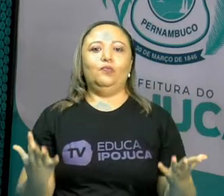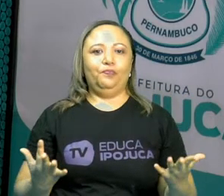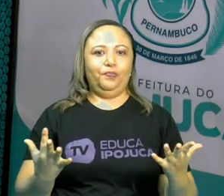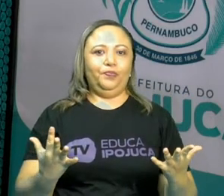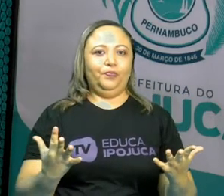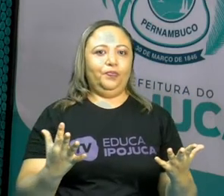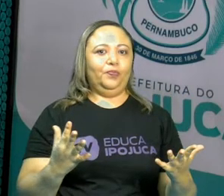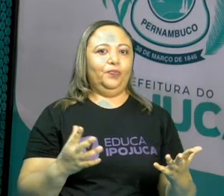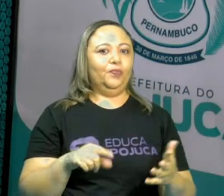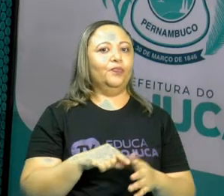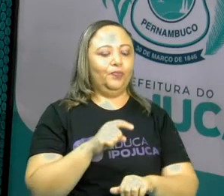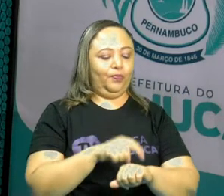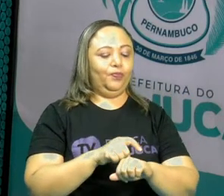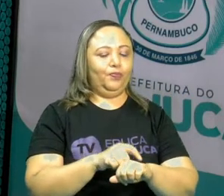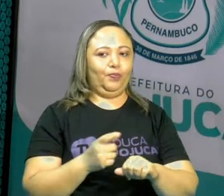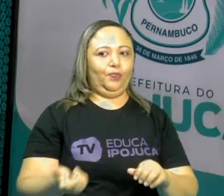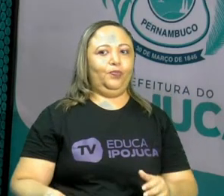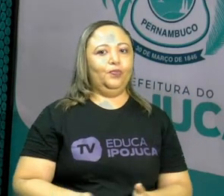Tempo para você aí.